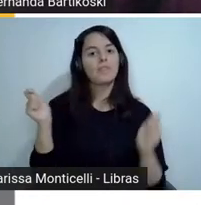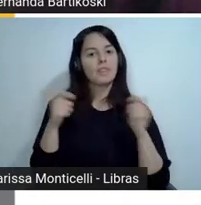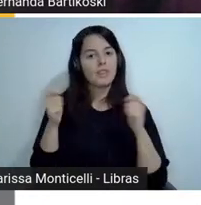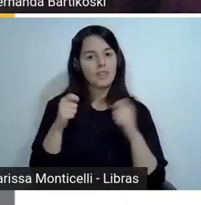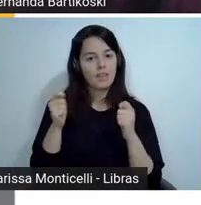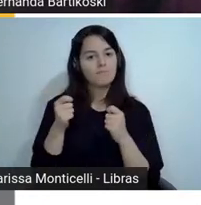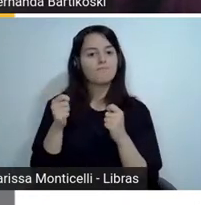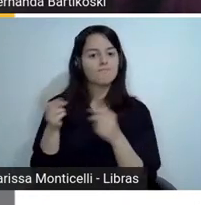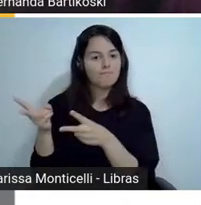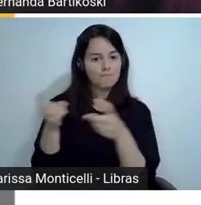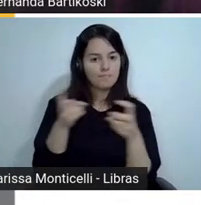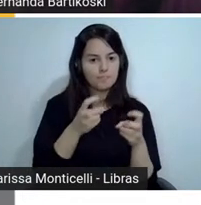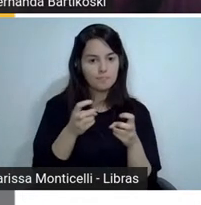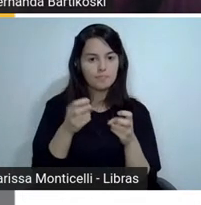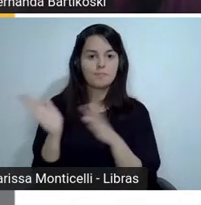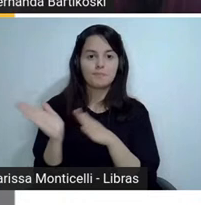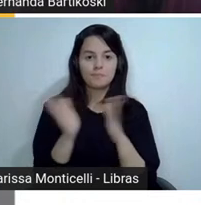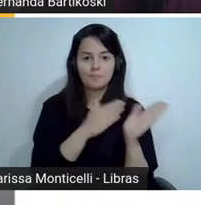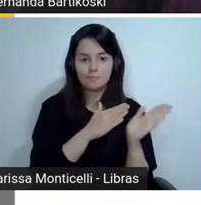pode passar dentro